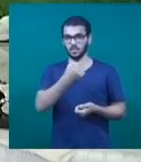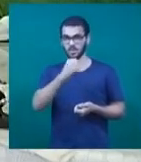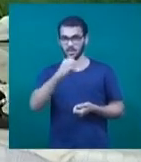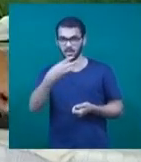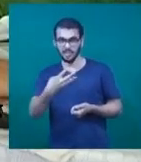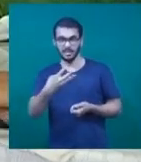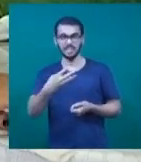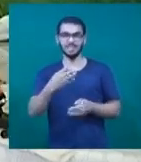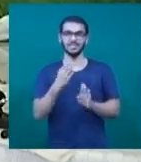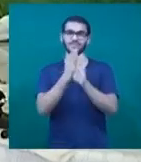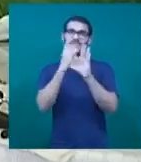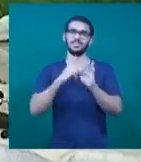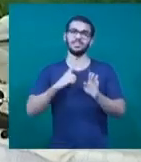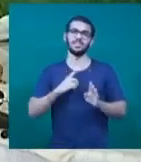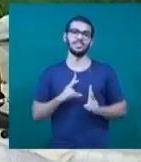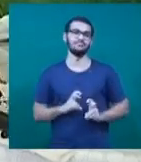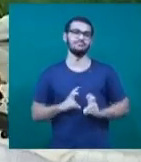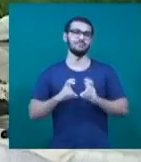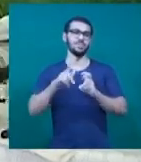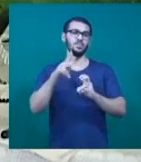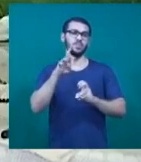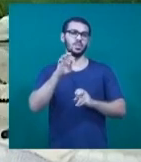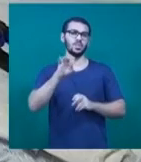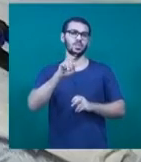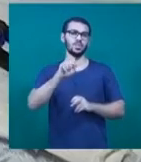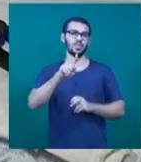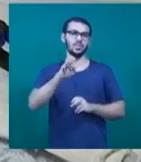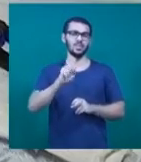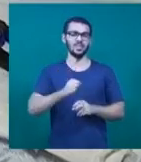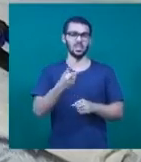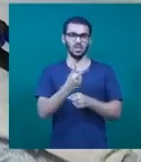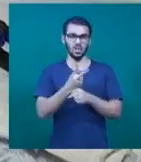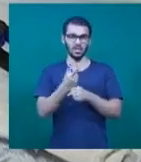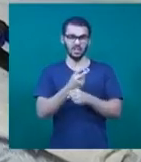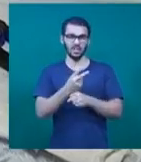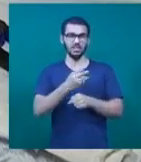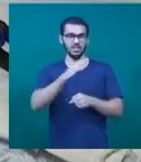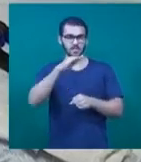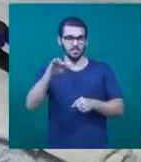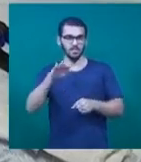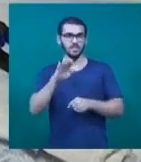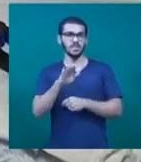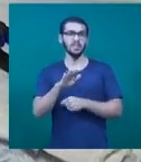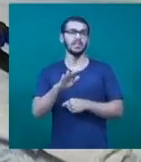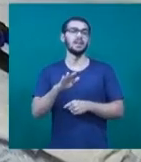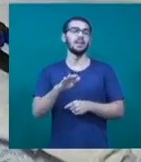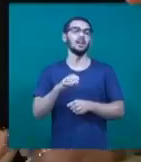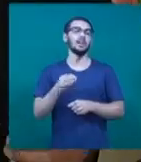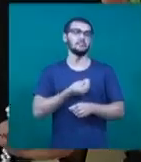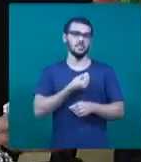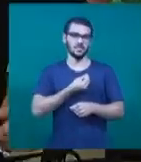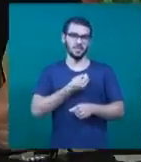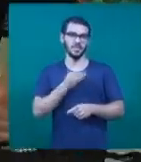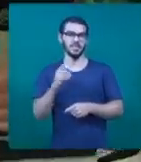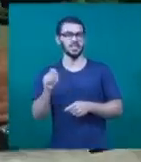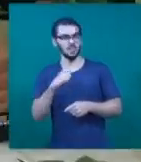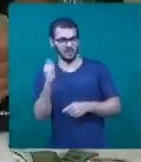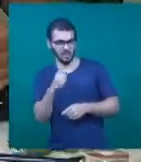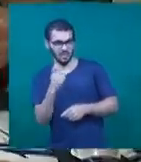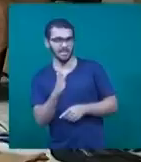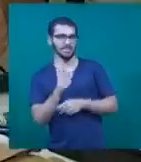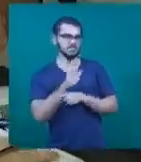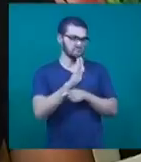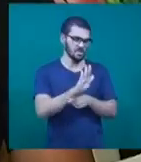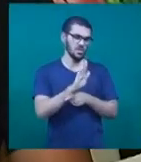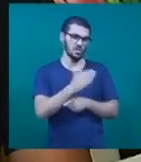diagnosticado com câncer de próstata. Há dois anos e meio, participa da Associação de Amparo às Crianças, Adolescentes e Adultos